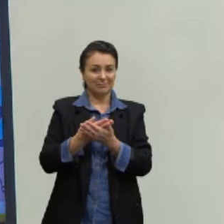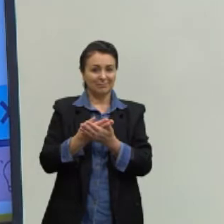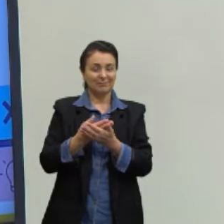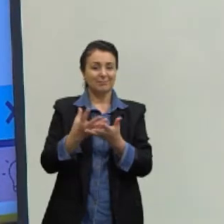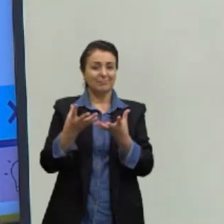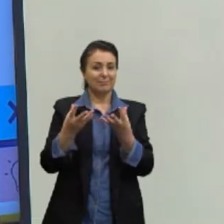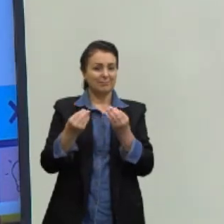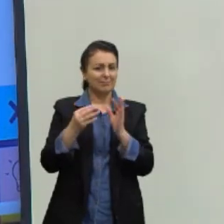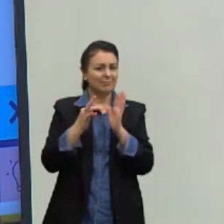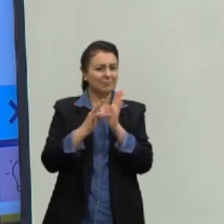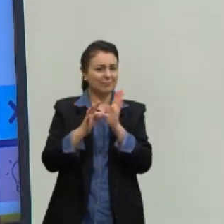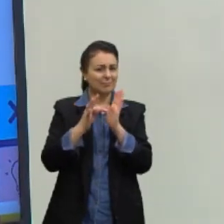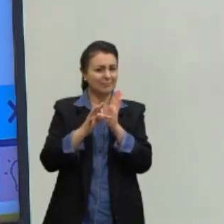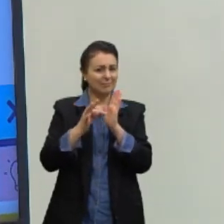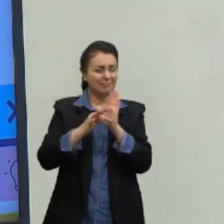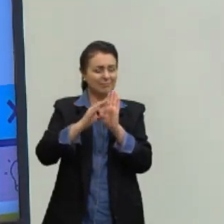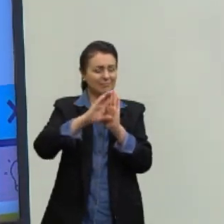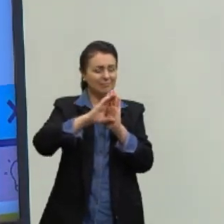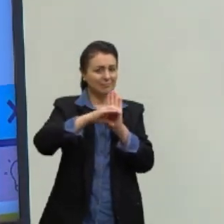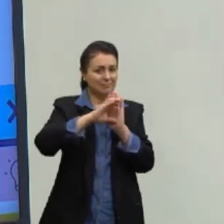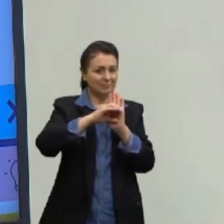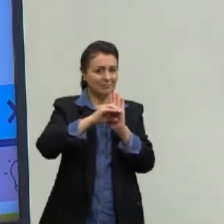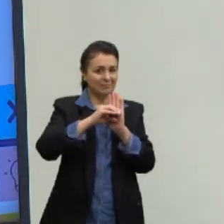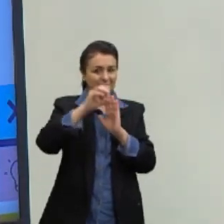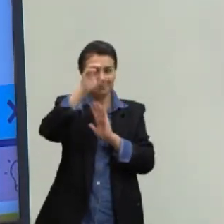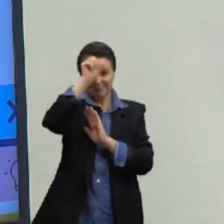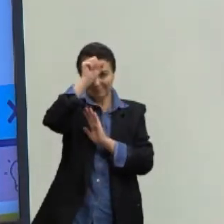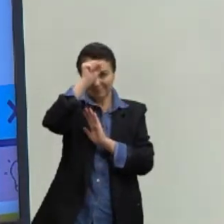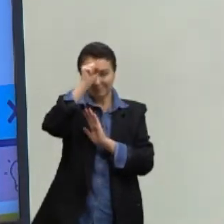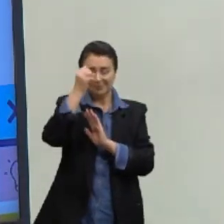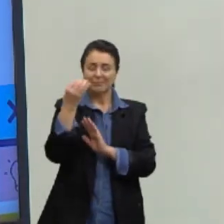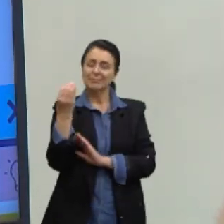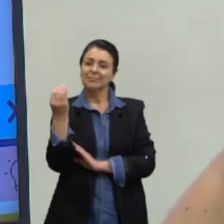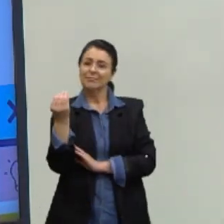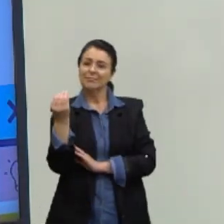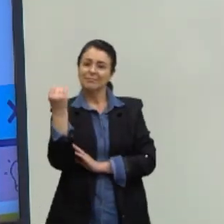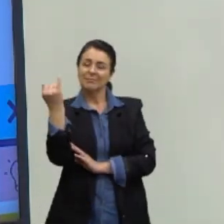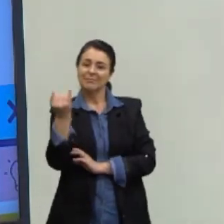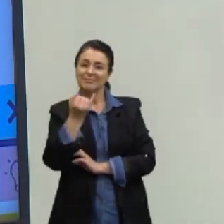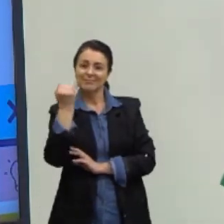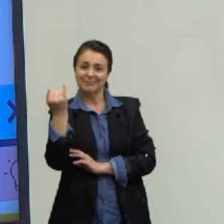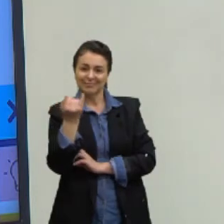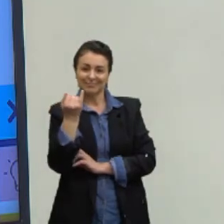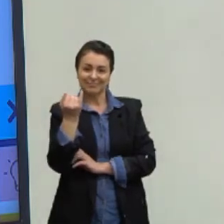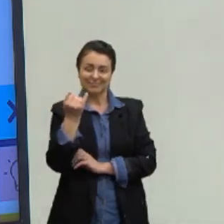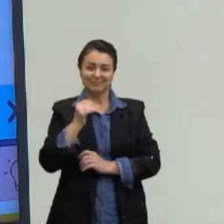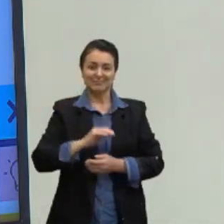bastante teoria, bastante conceitos e que isso é muito importante. Certo?